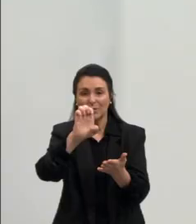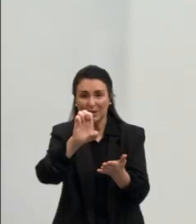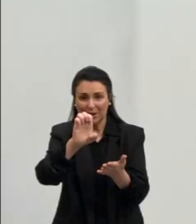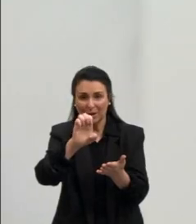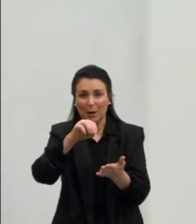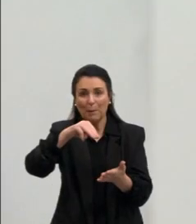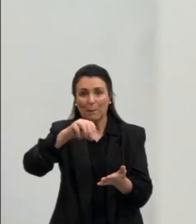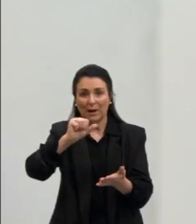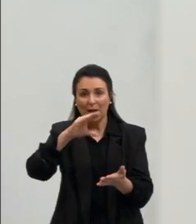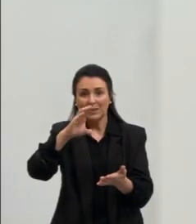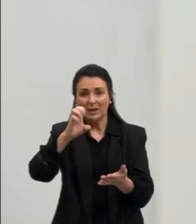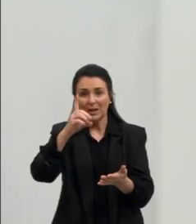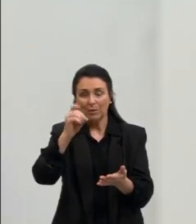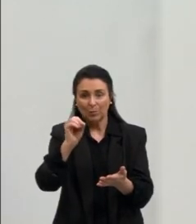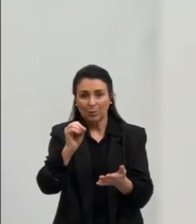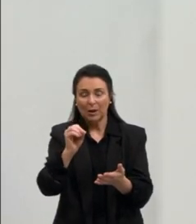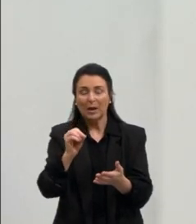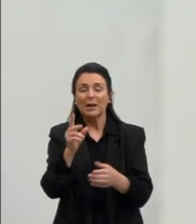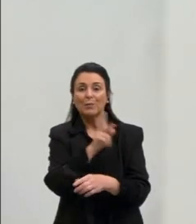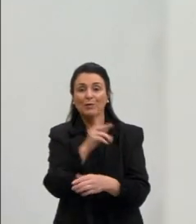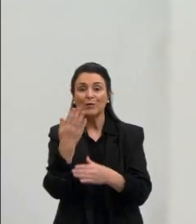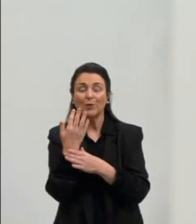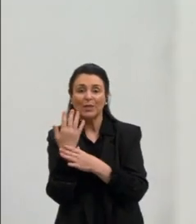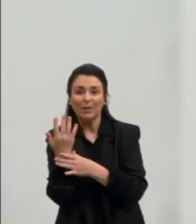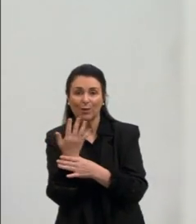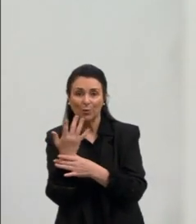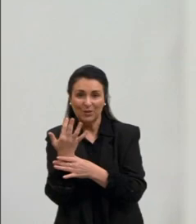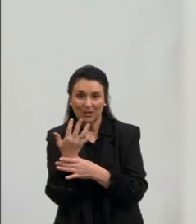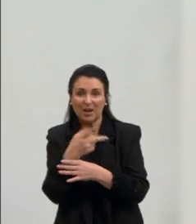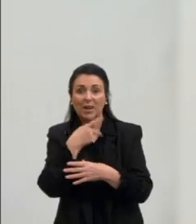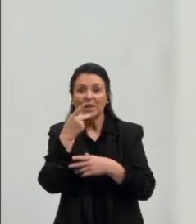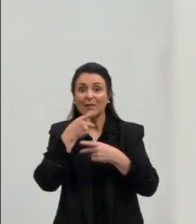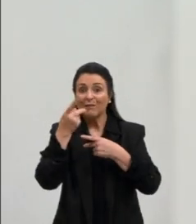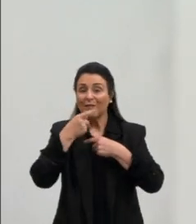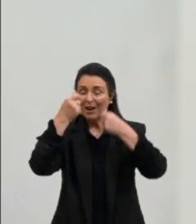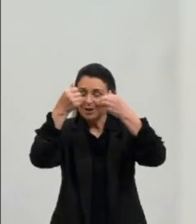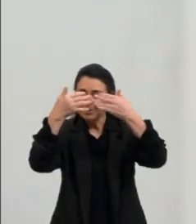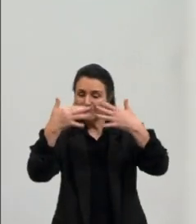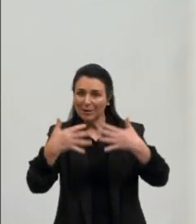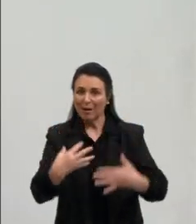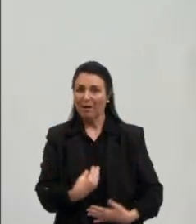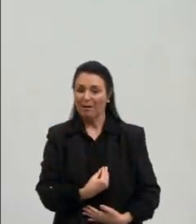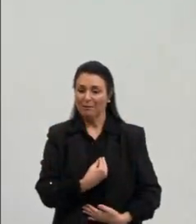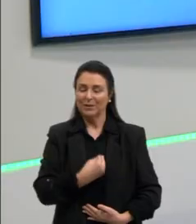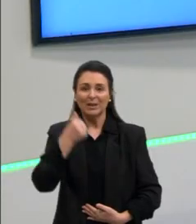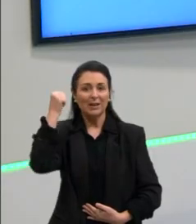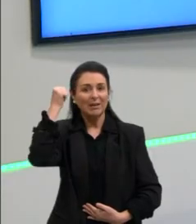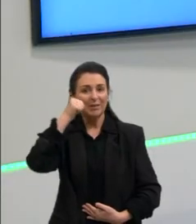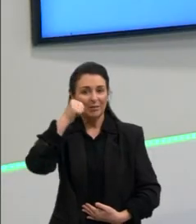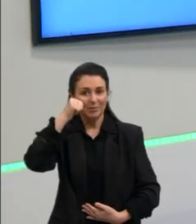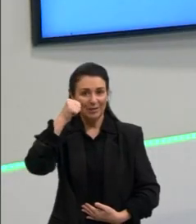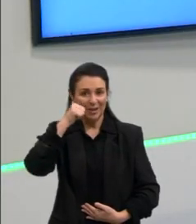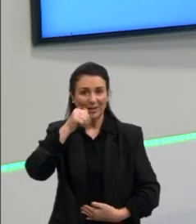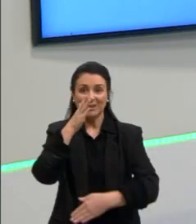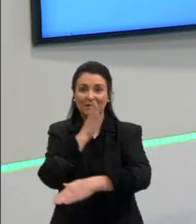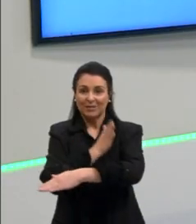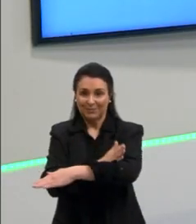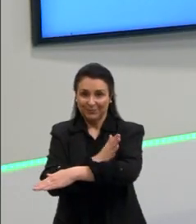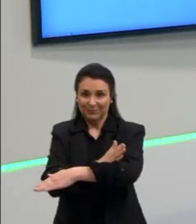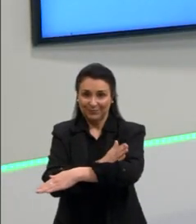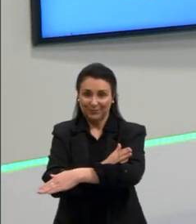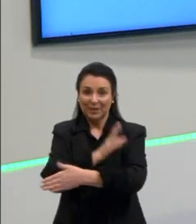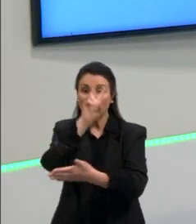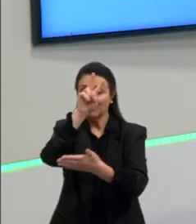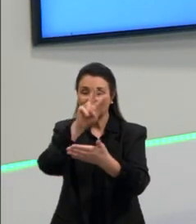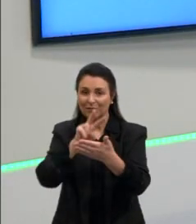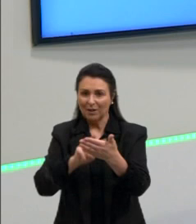um professor da URGS, e é um livro, então, sobre mulheres na Idade Média. E eu vou ler um trechinho que ele traz de